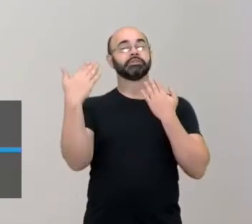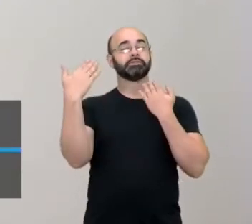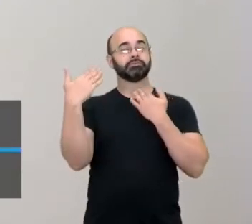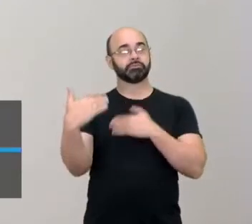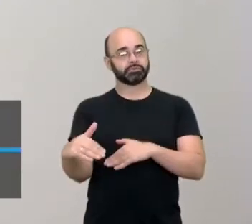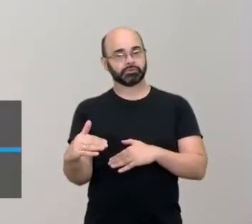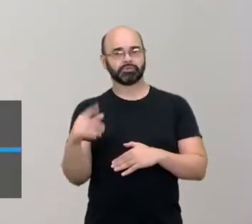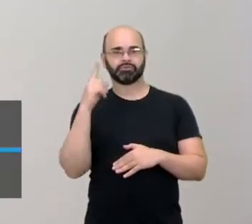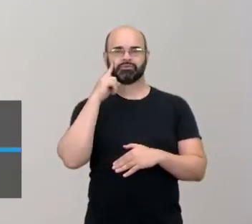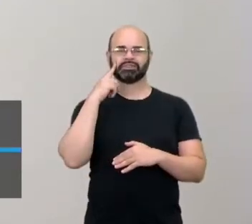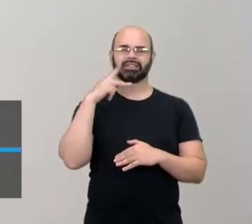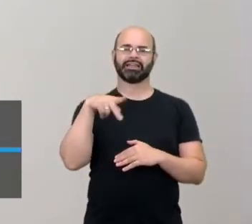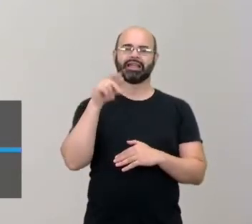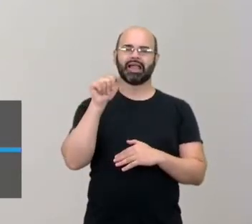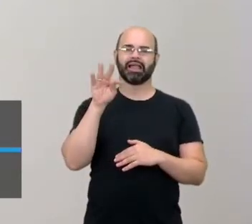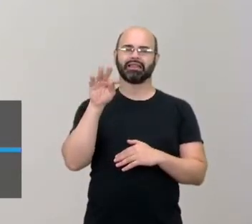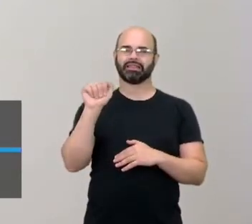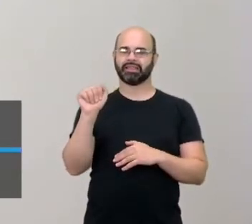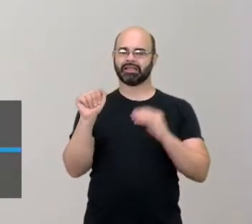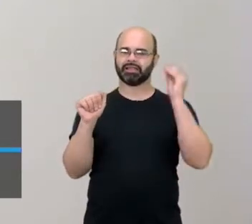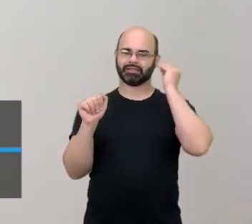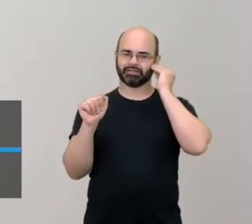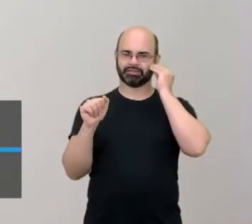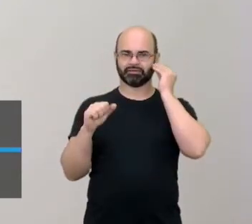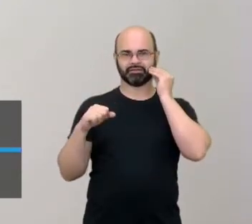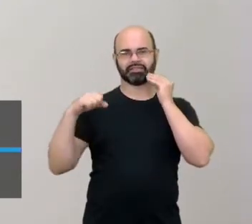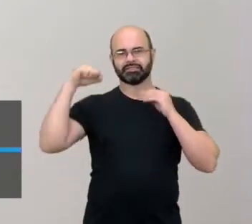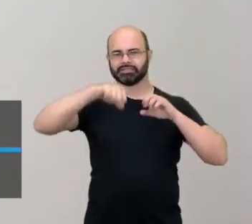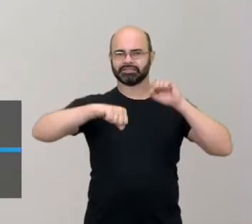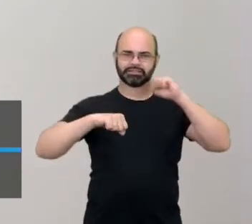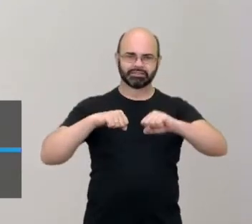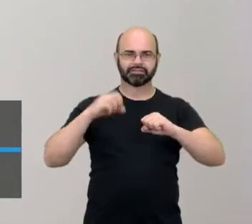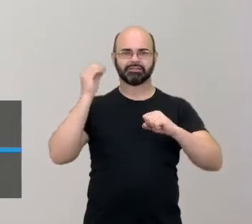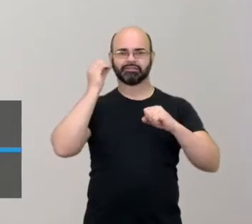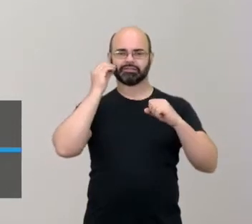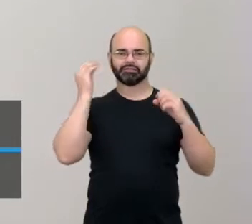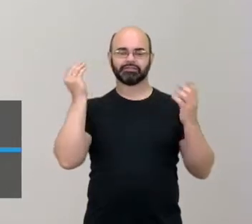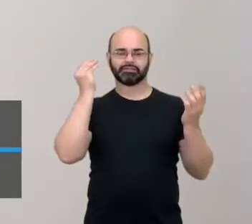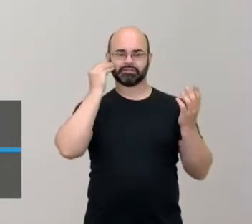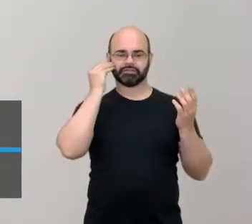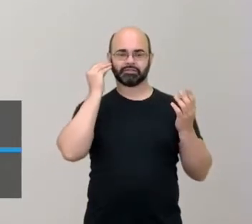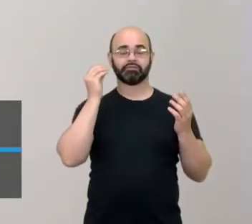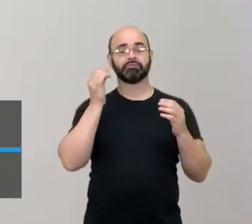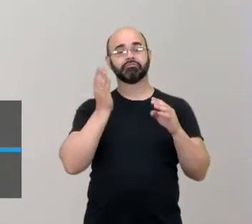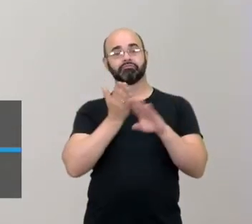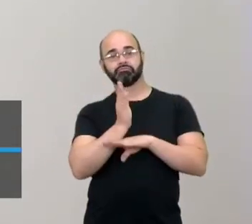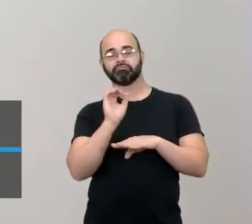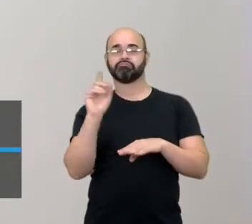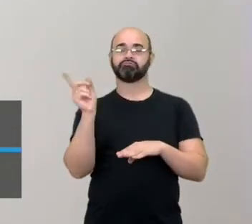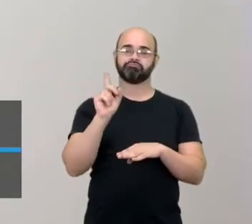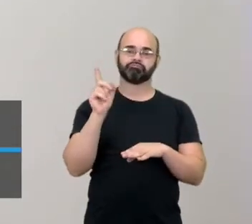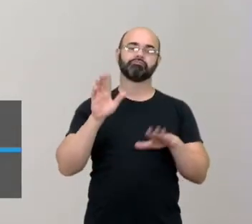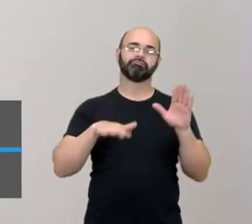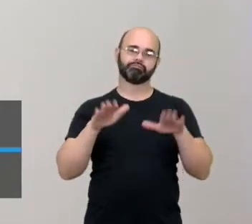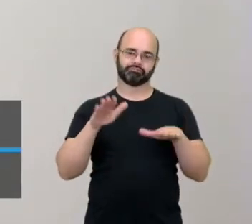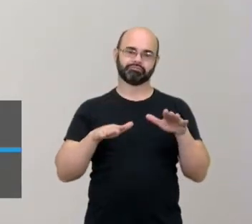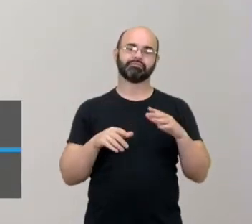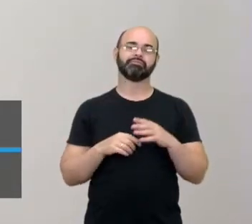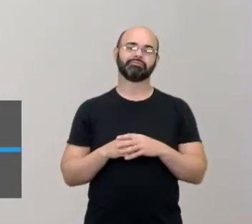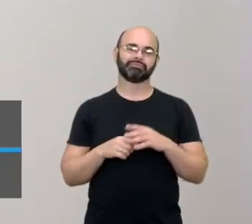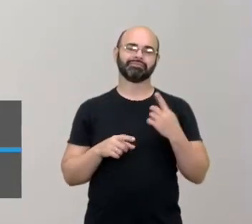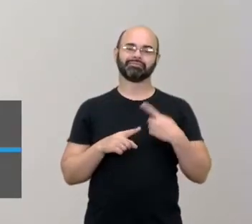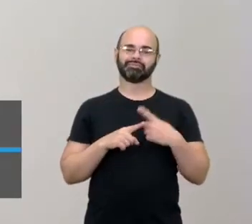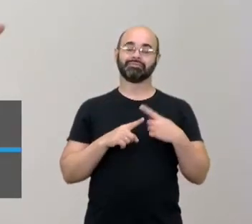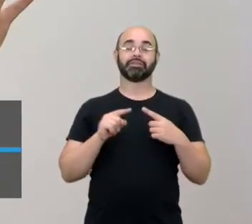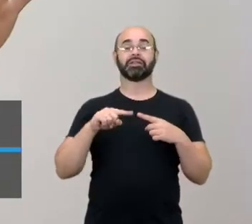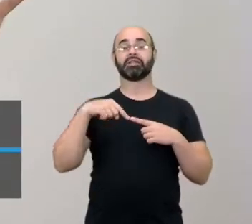catar, vai lutar e ver se passa ou não. Porque também é uma dúvida. Você só